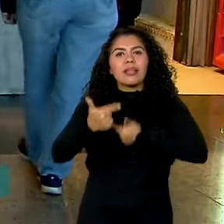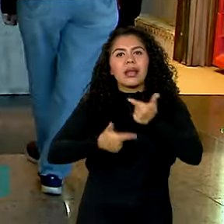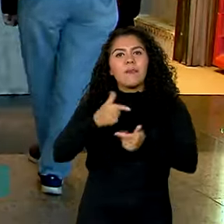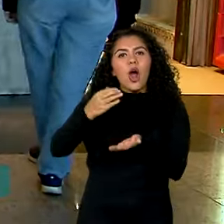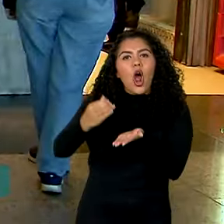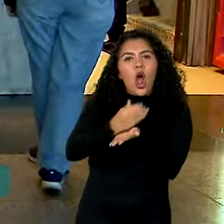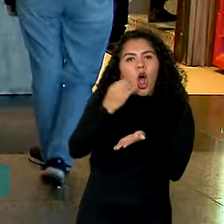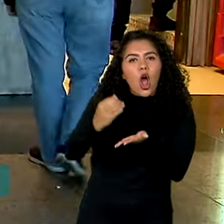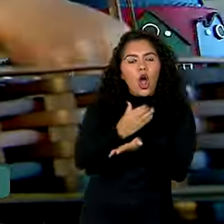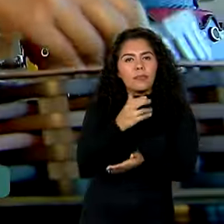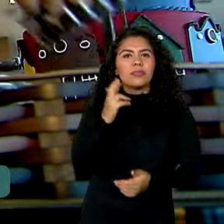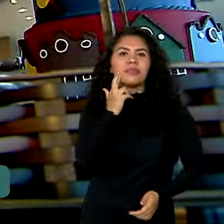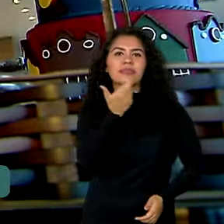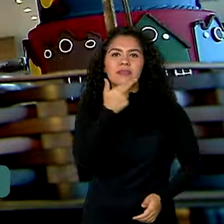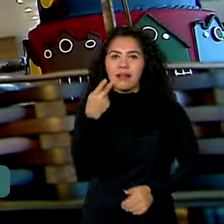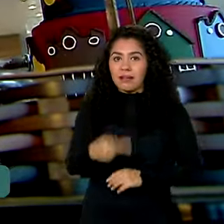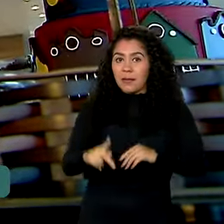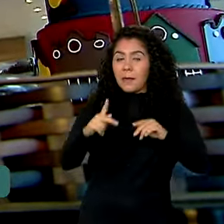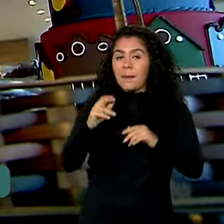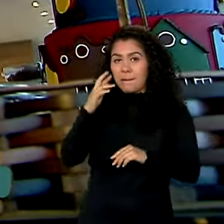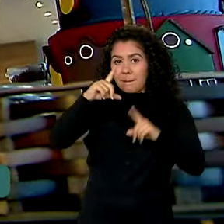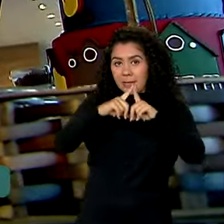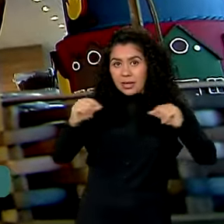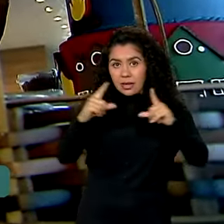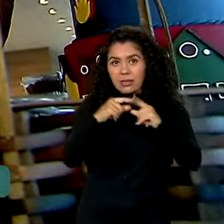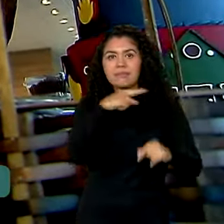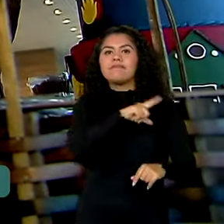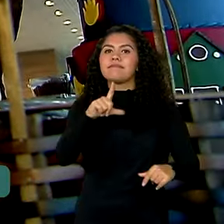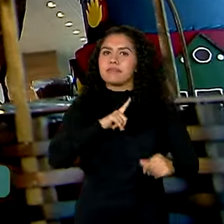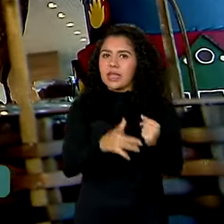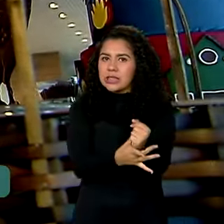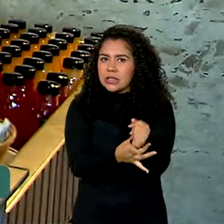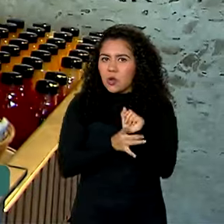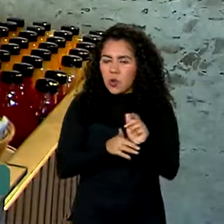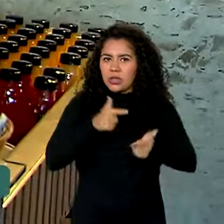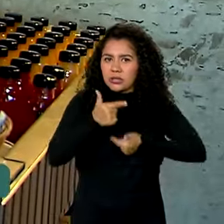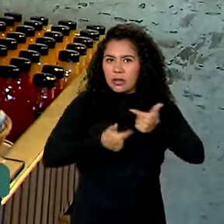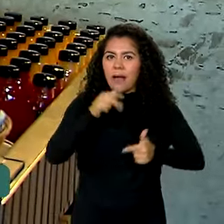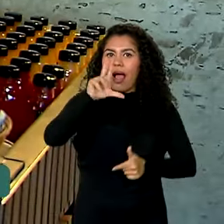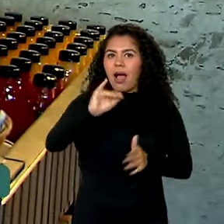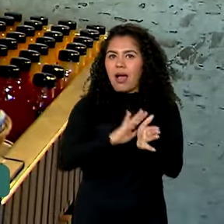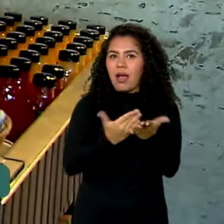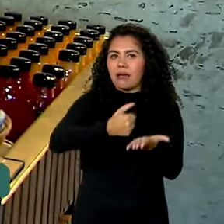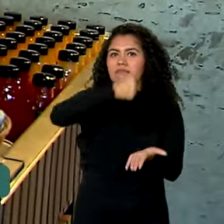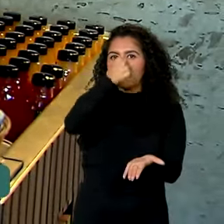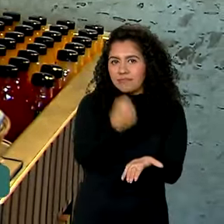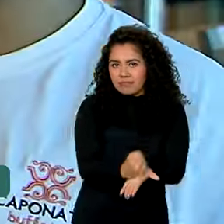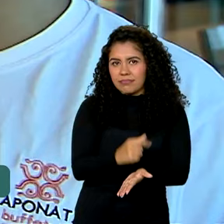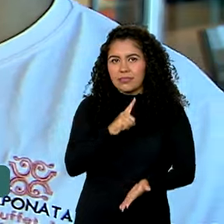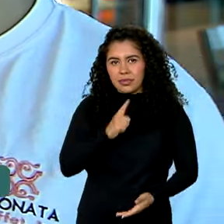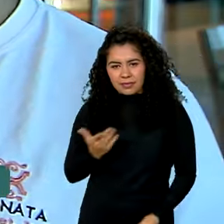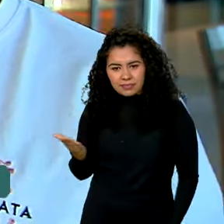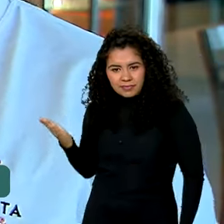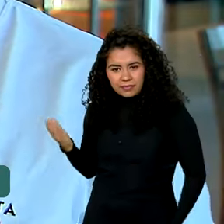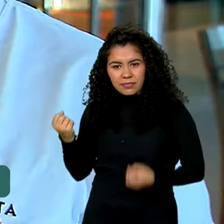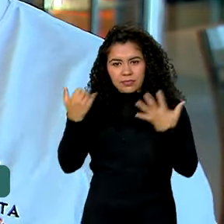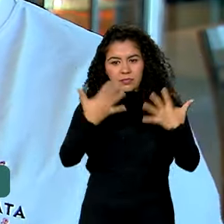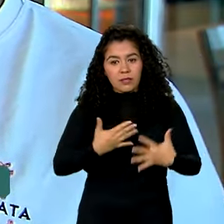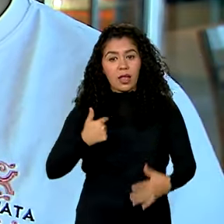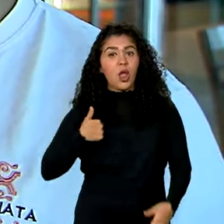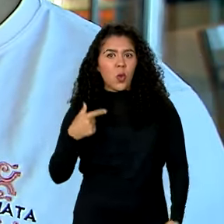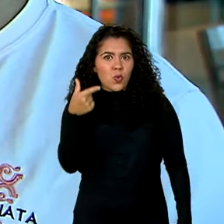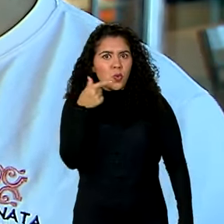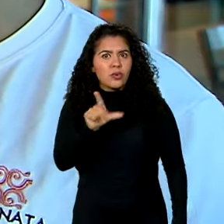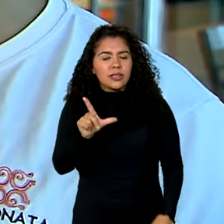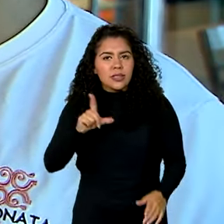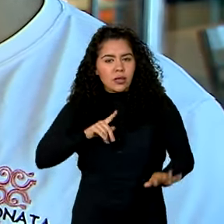restaurante em Brasília e hoje pode contar com a segurança de um trabalho com carteira assinada. Eu consigo me organizar